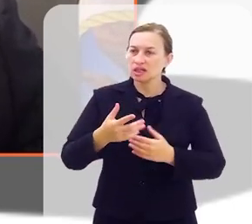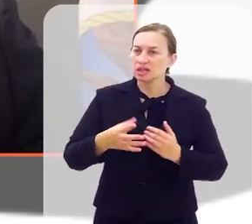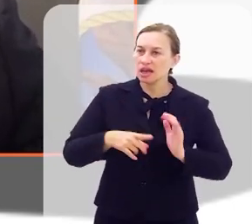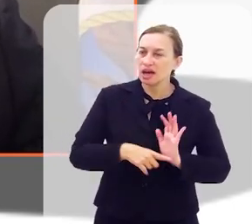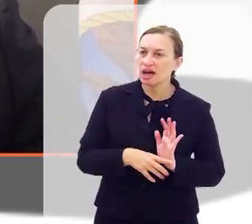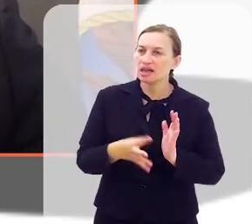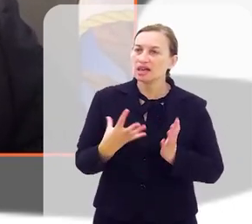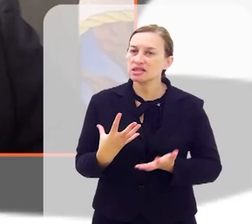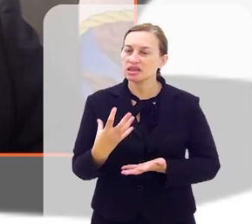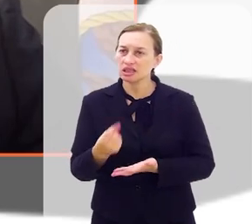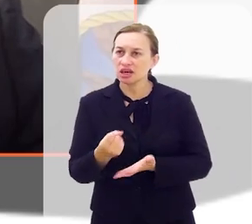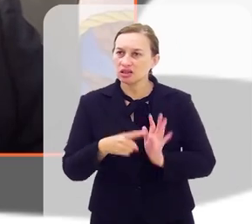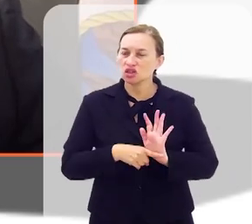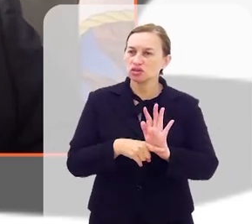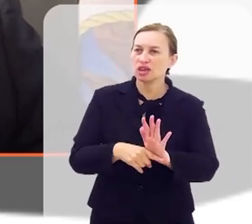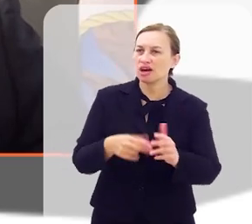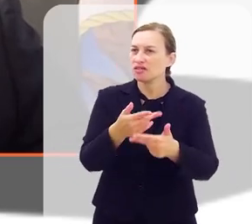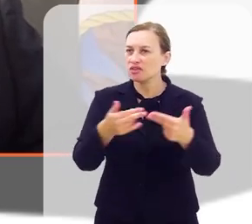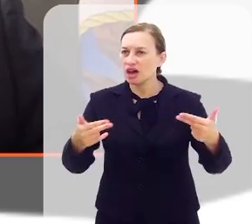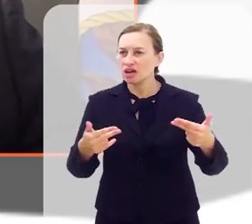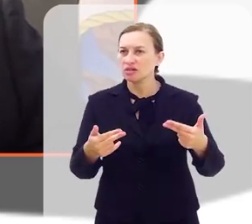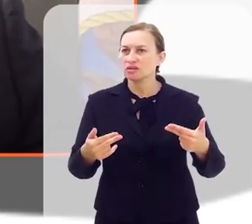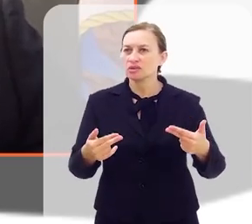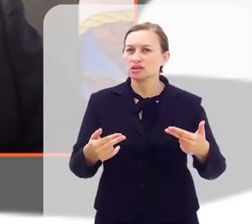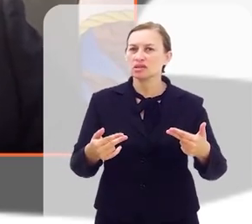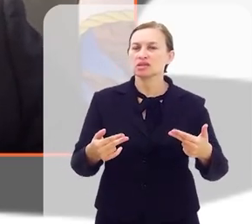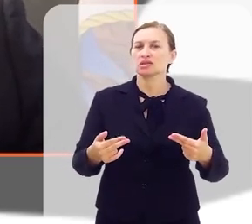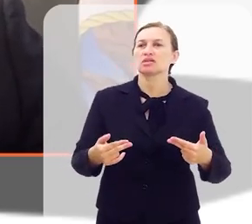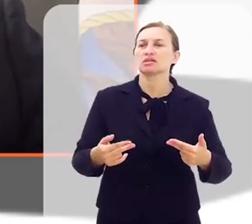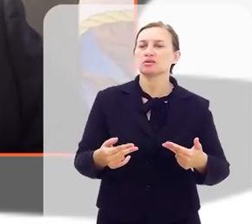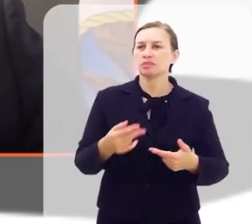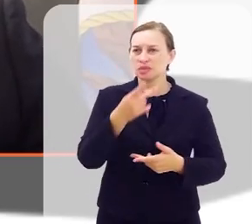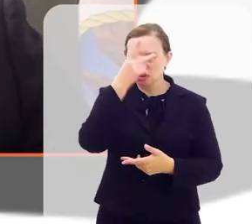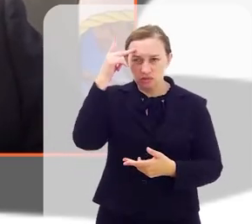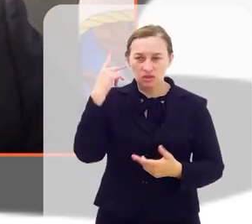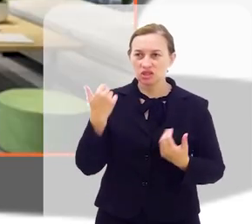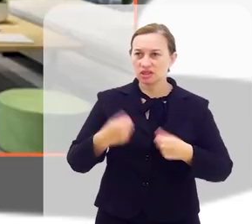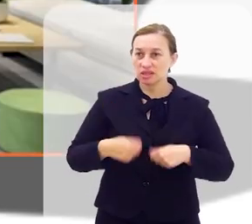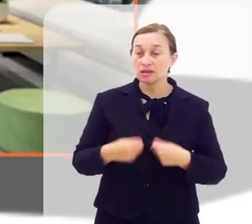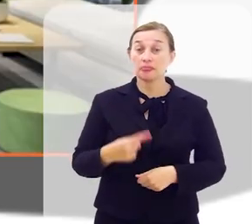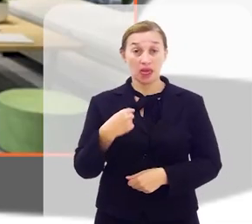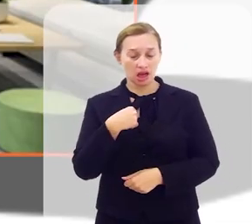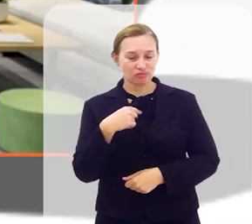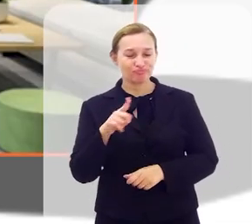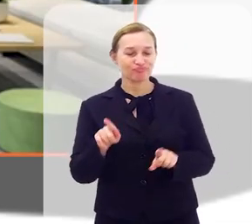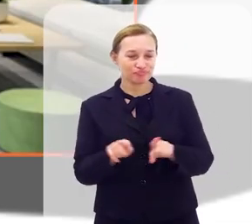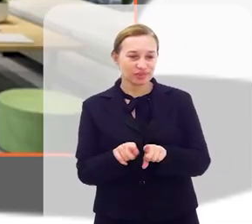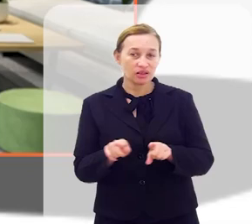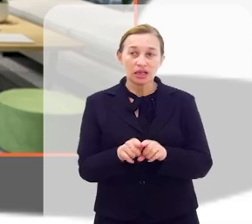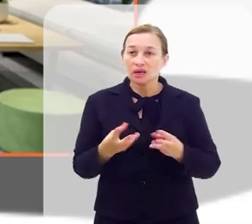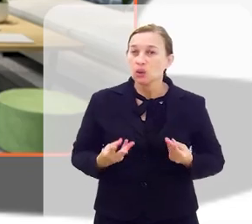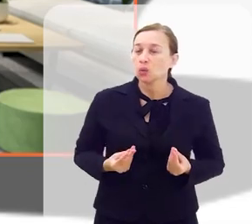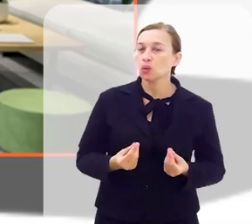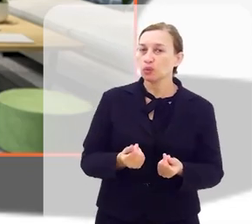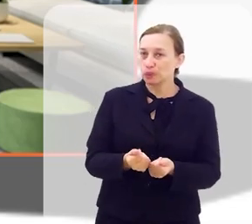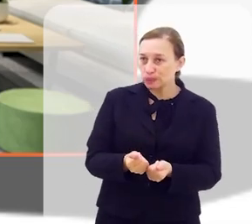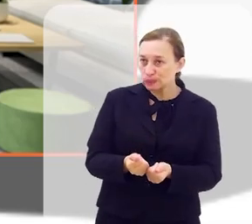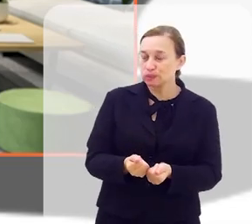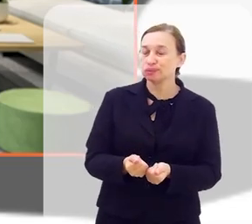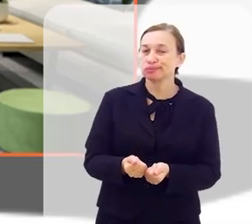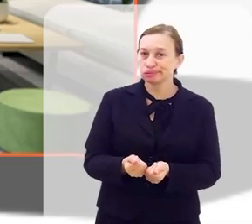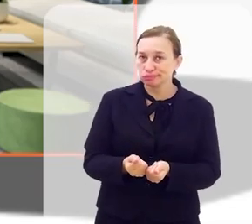outras, se tratando de causas humanitárias. Olha, eu aqui também estou sensibilizada e eu me